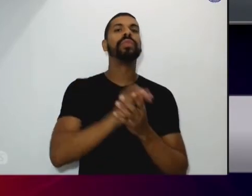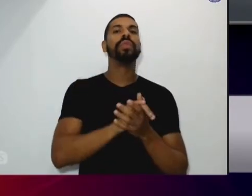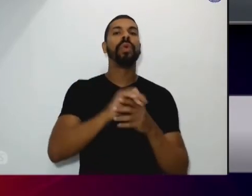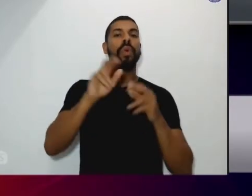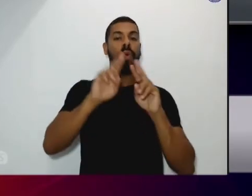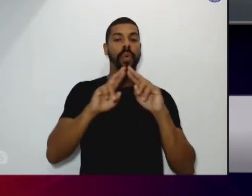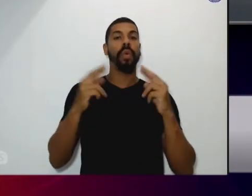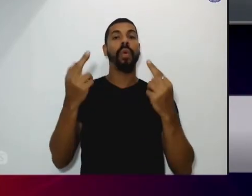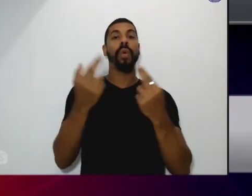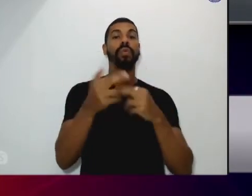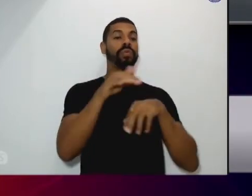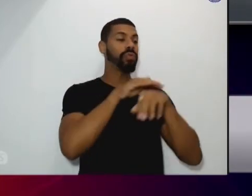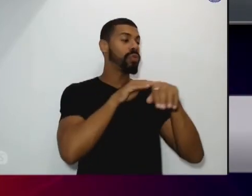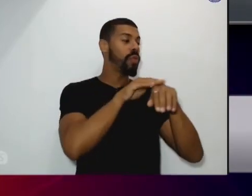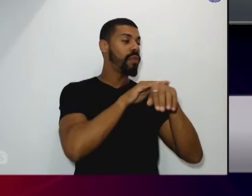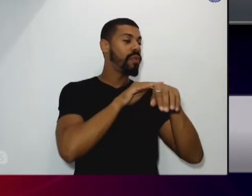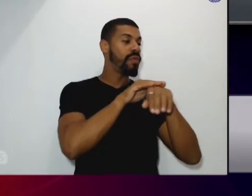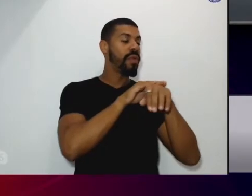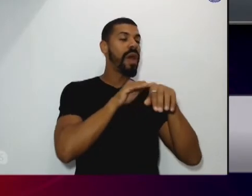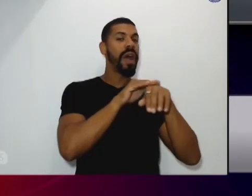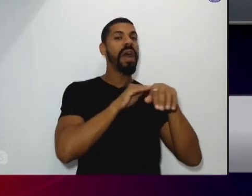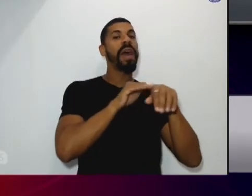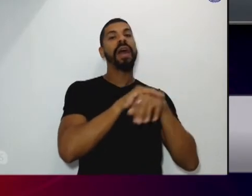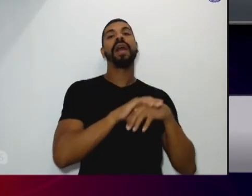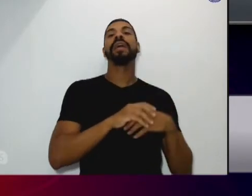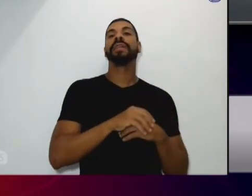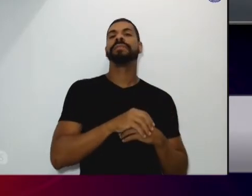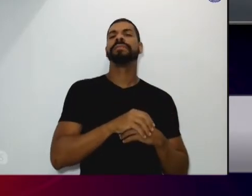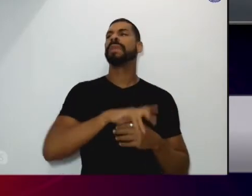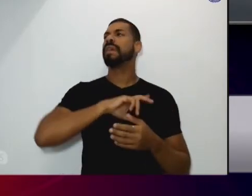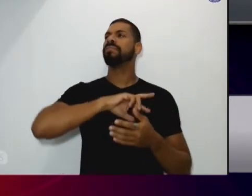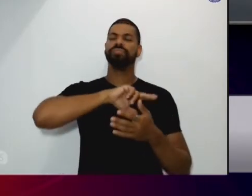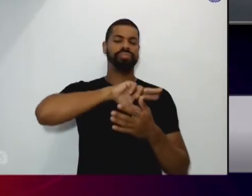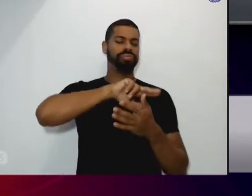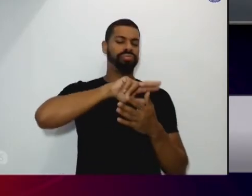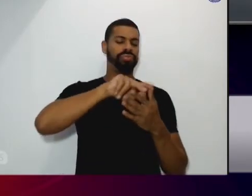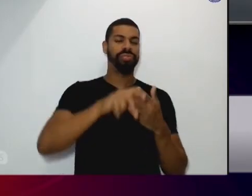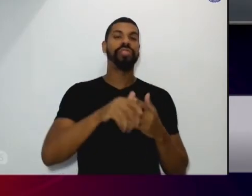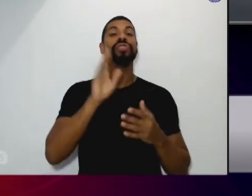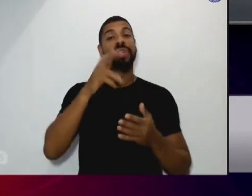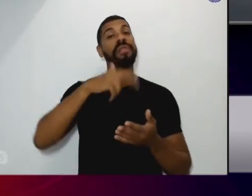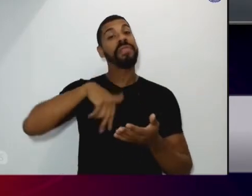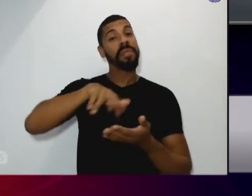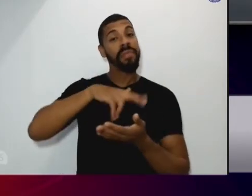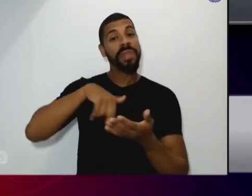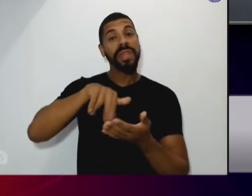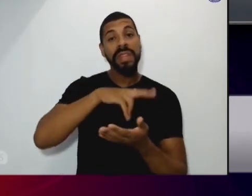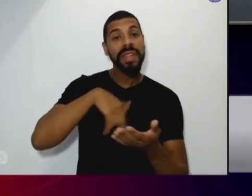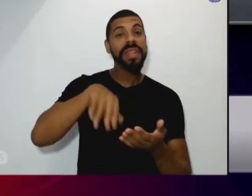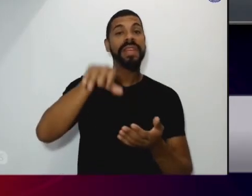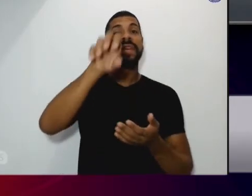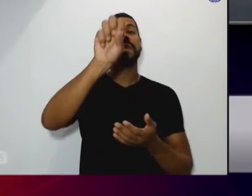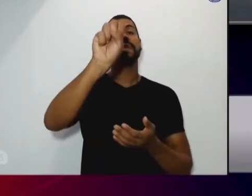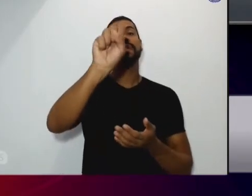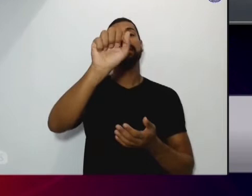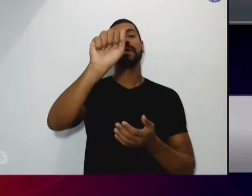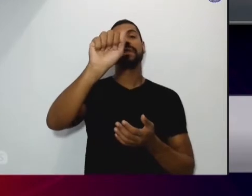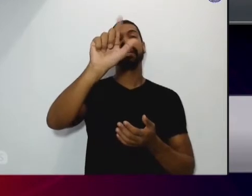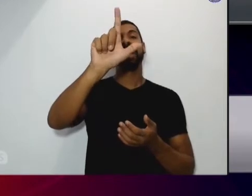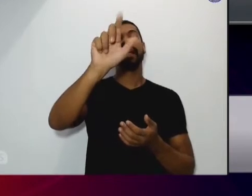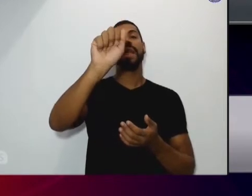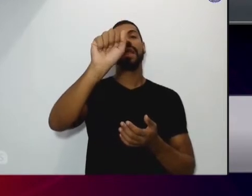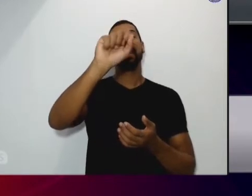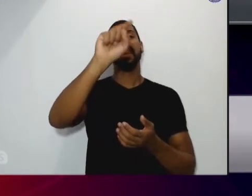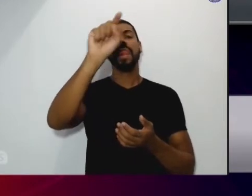tem constelação familiar tem várias atividades já fizemos dança de salão com eles várias atividades essas atividades são